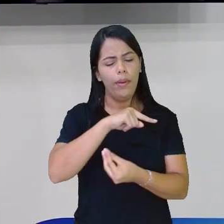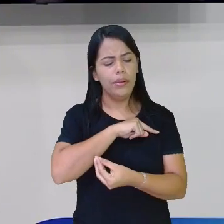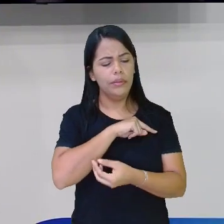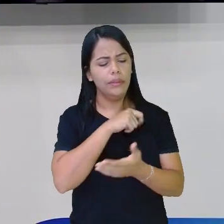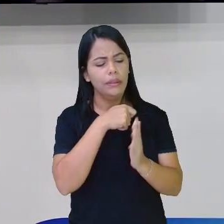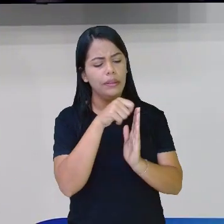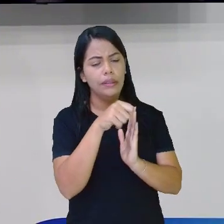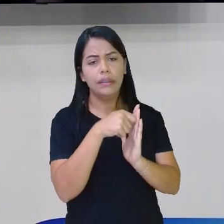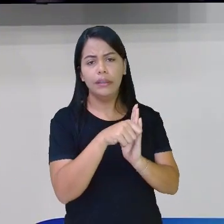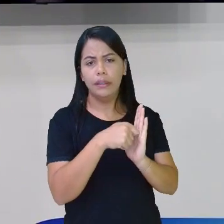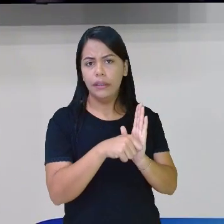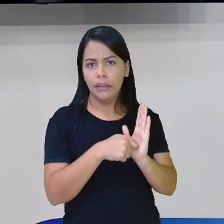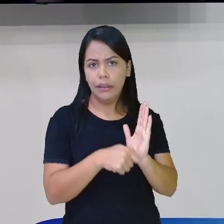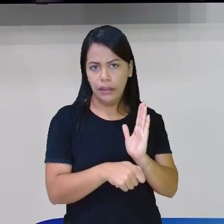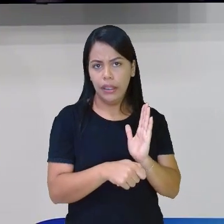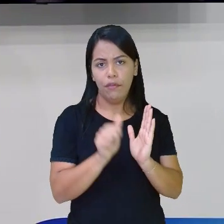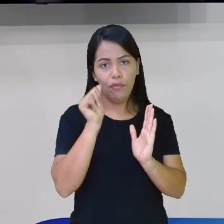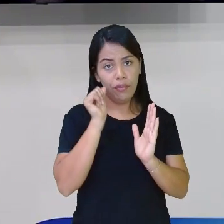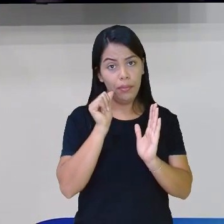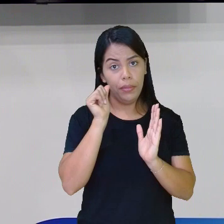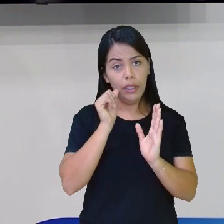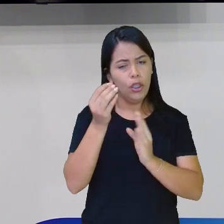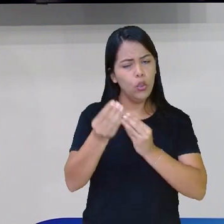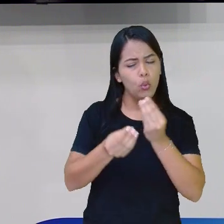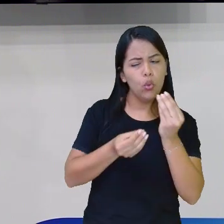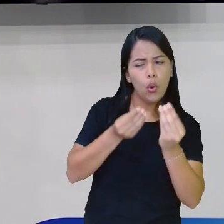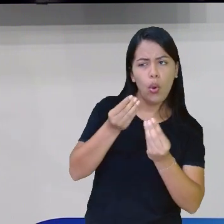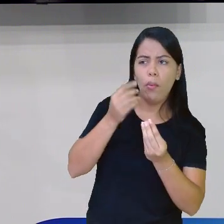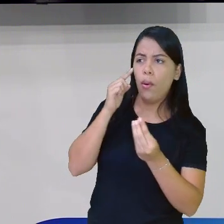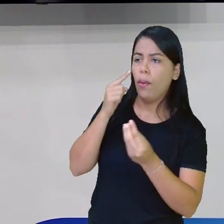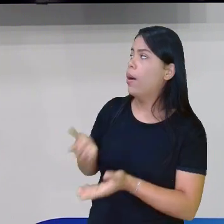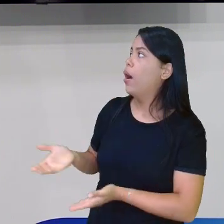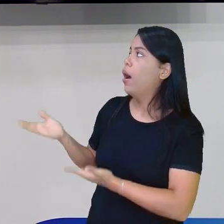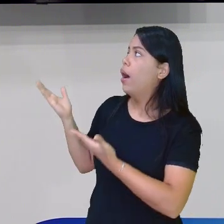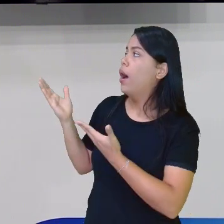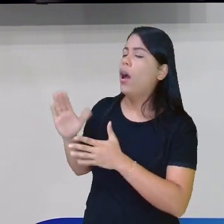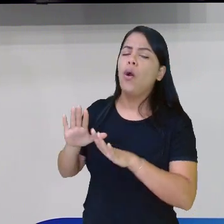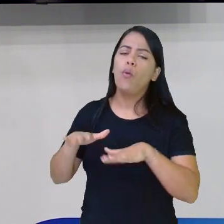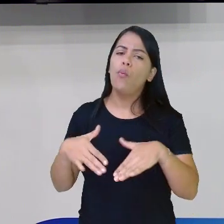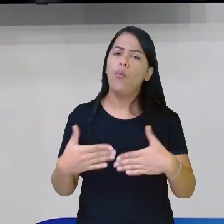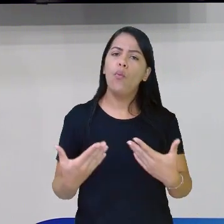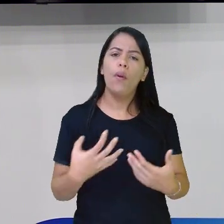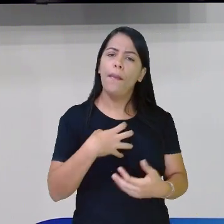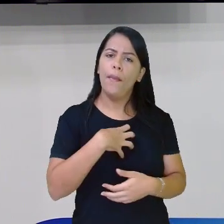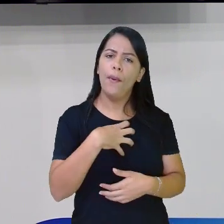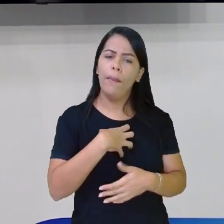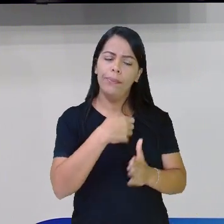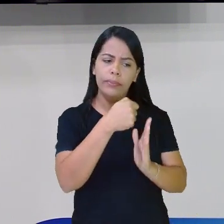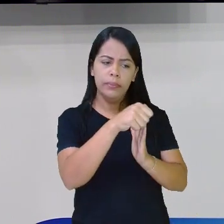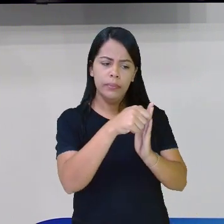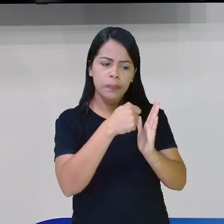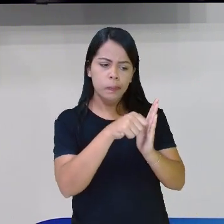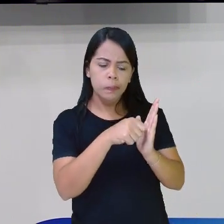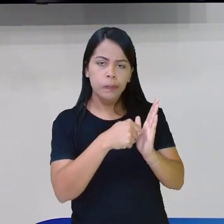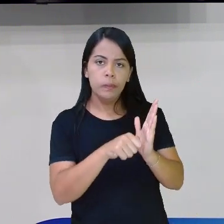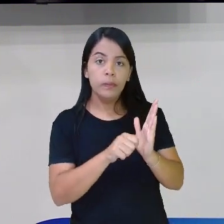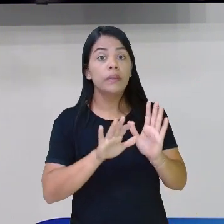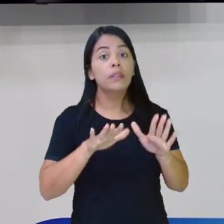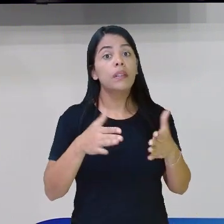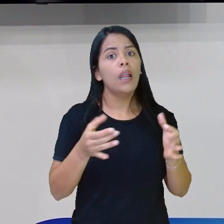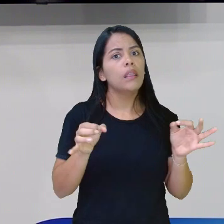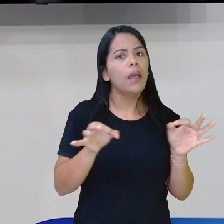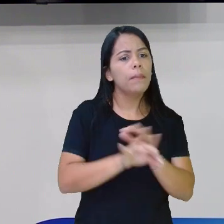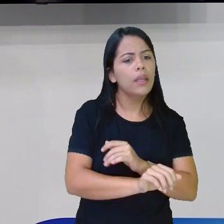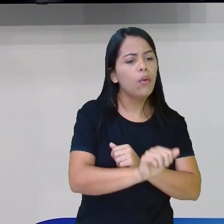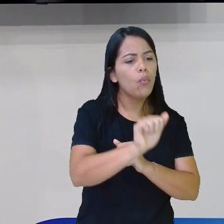feminino do adjetivo pátrio, né? Como é que ele está escrito? Qual é a forma, não é? Será que termina com